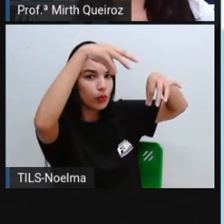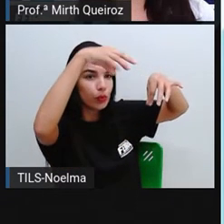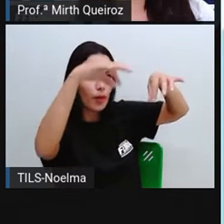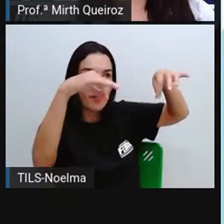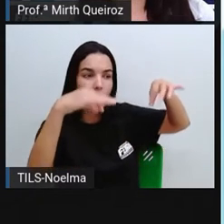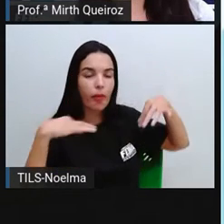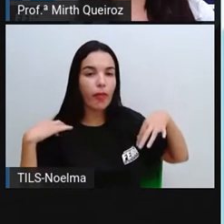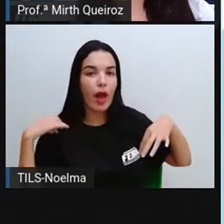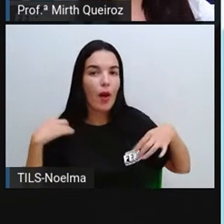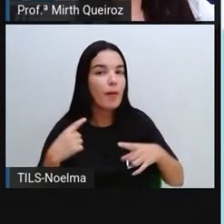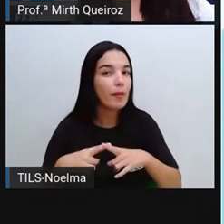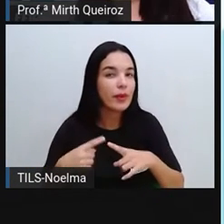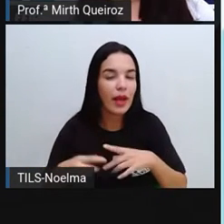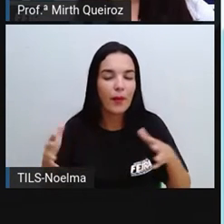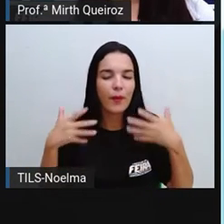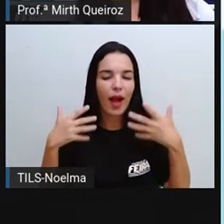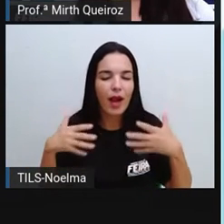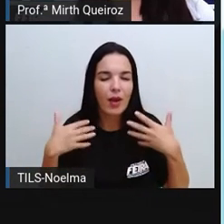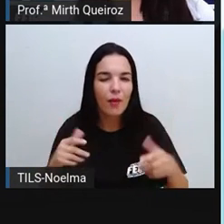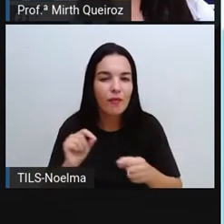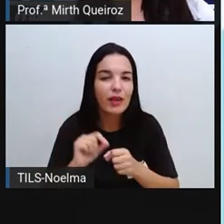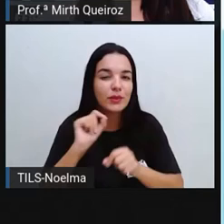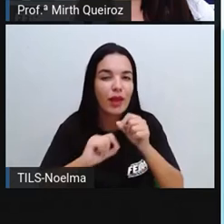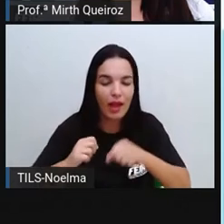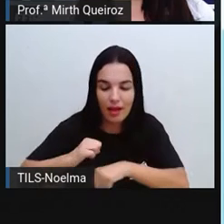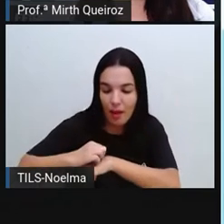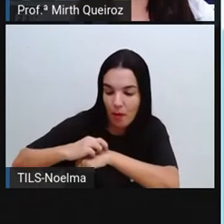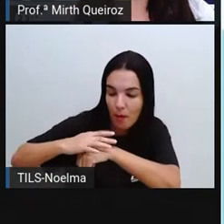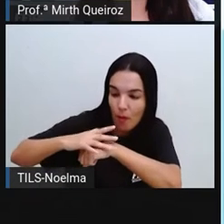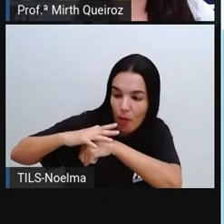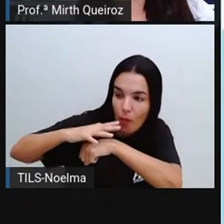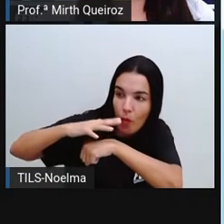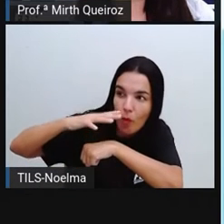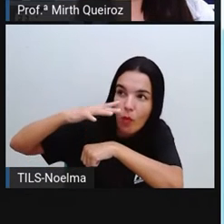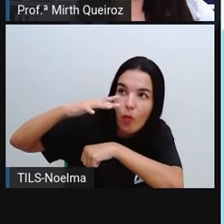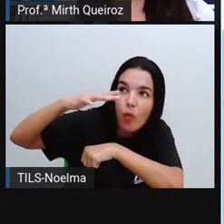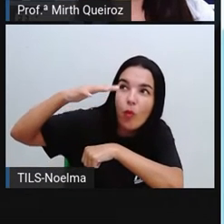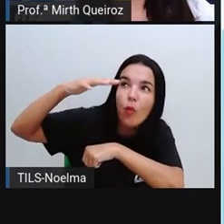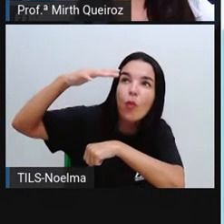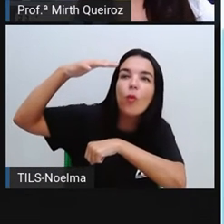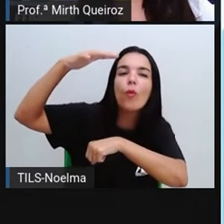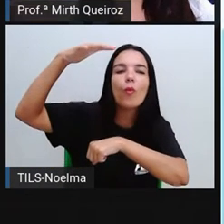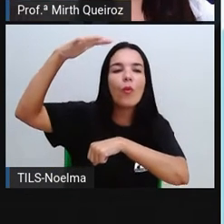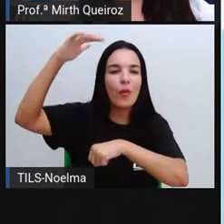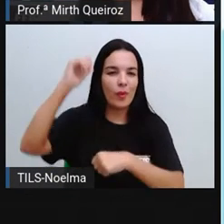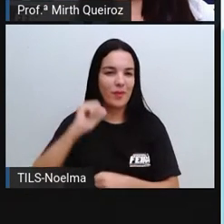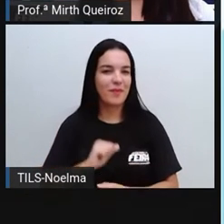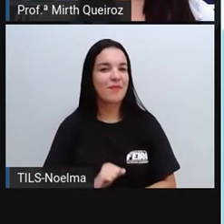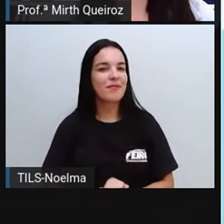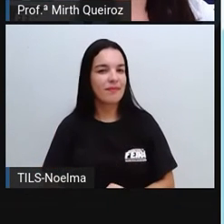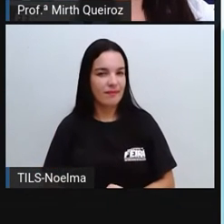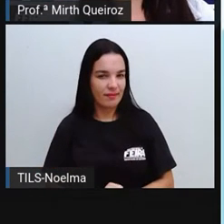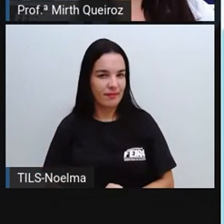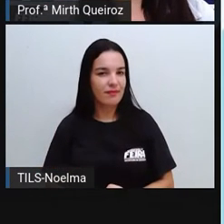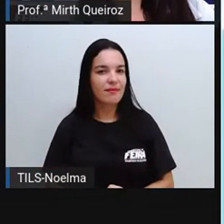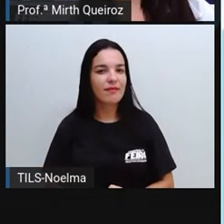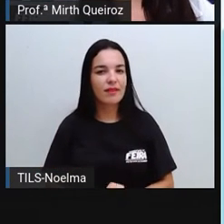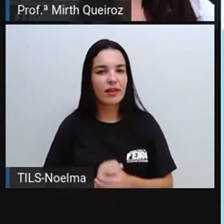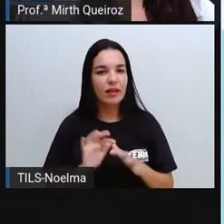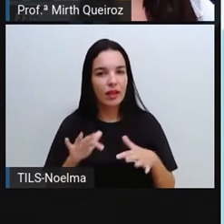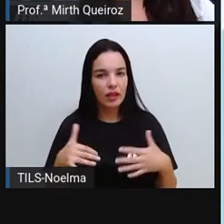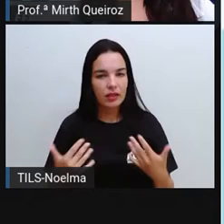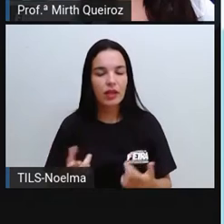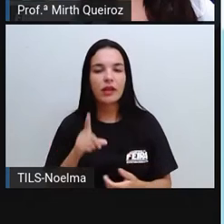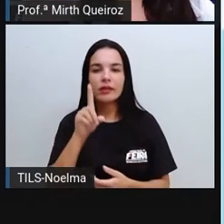Porque o próprio sol, devido ao calor ali, vai fazer com que a água presente naquela roupa, ela evapore, certo? Então,